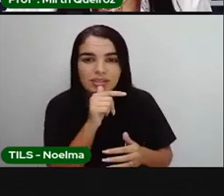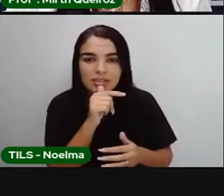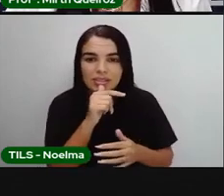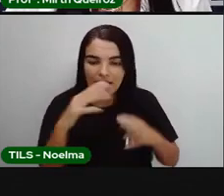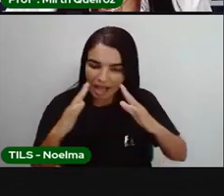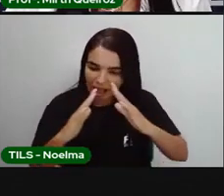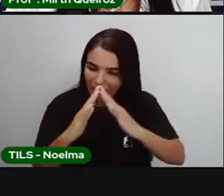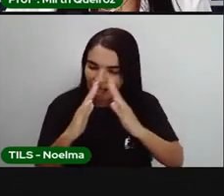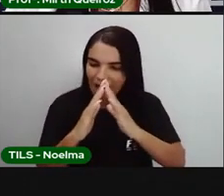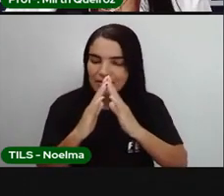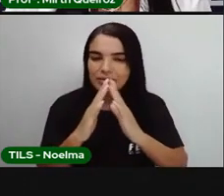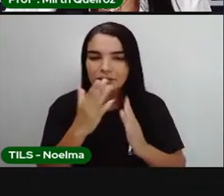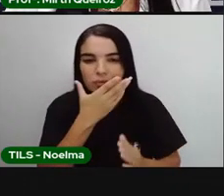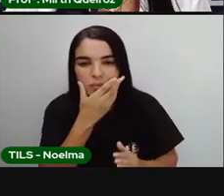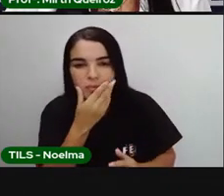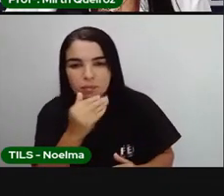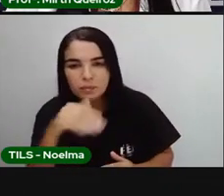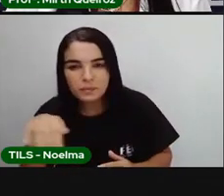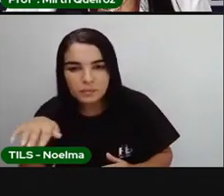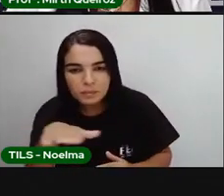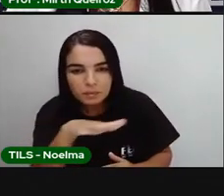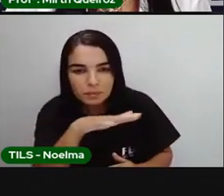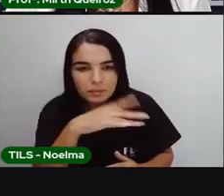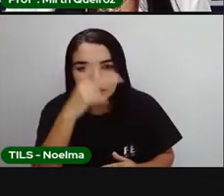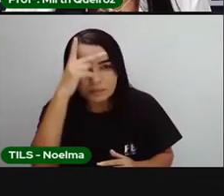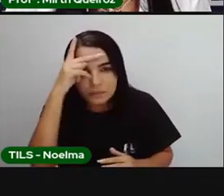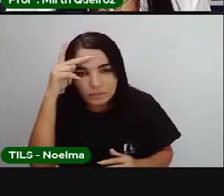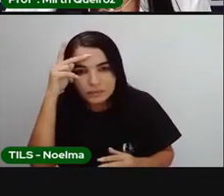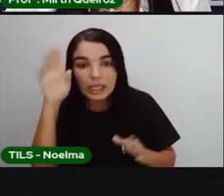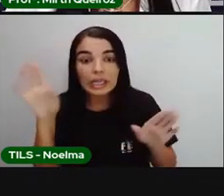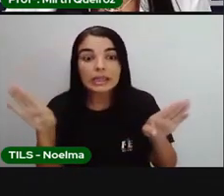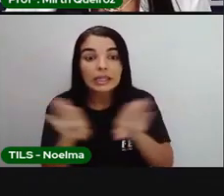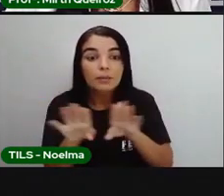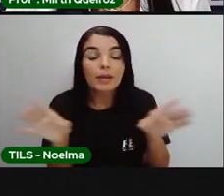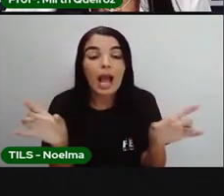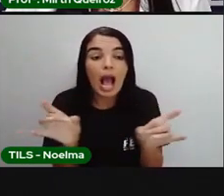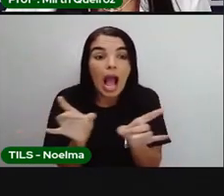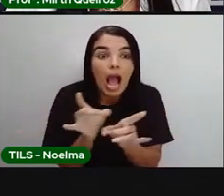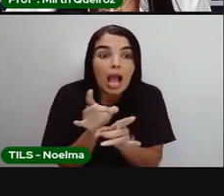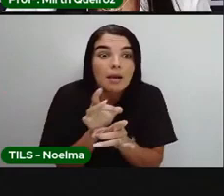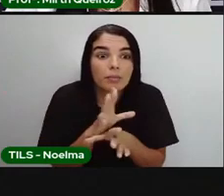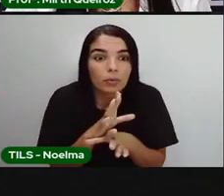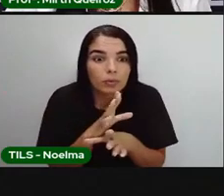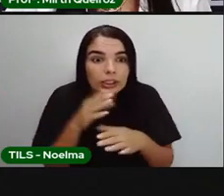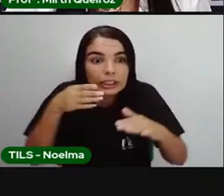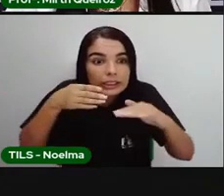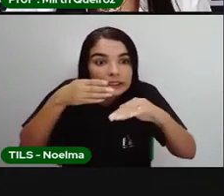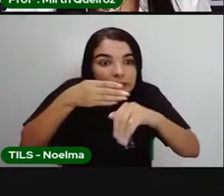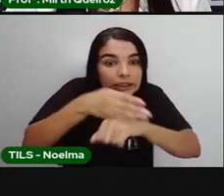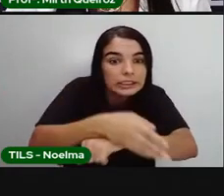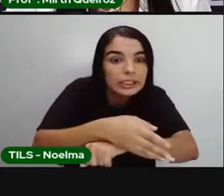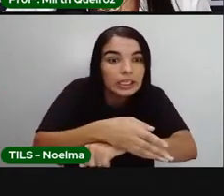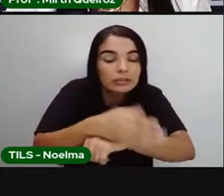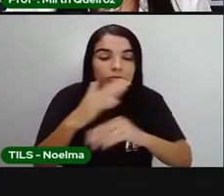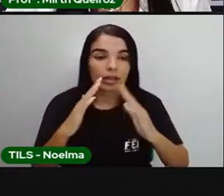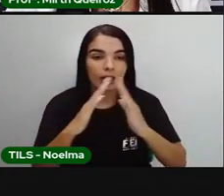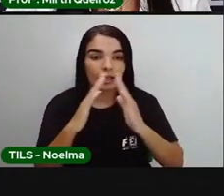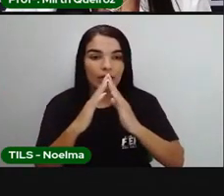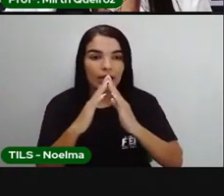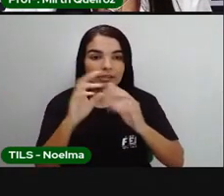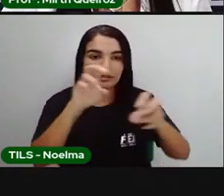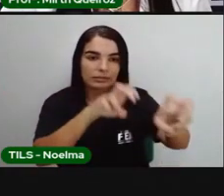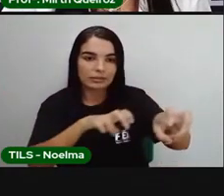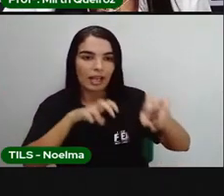as habitações dos homens e acabaram penetrando no quintal de uma casa na